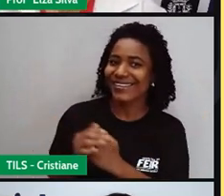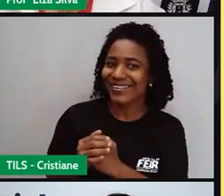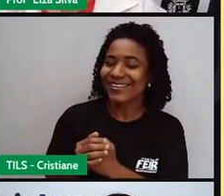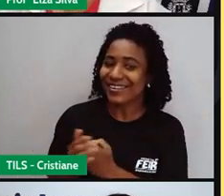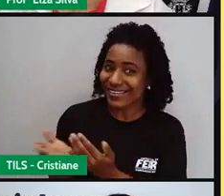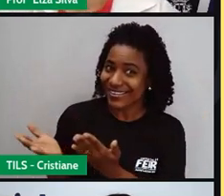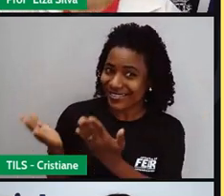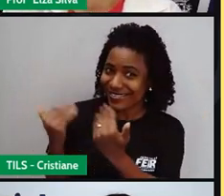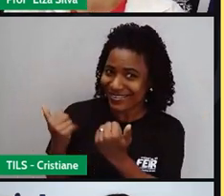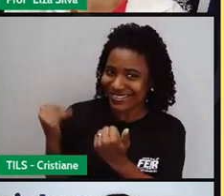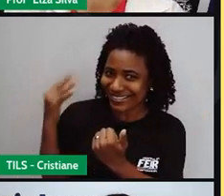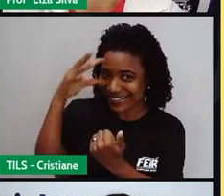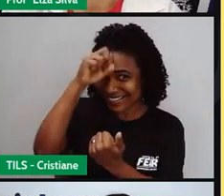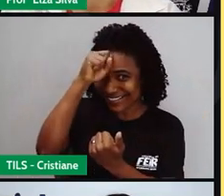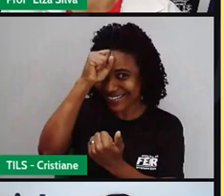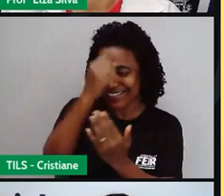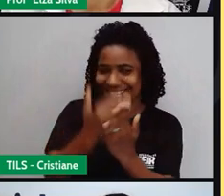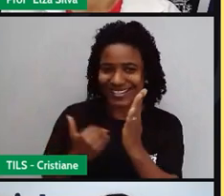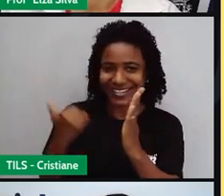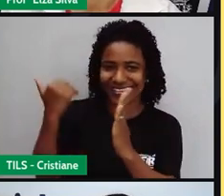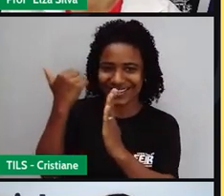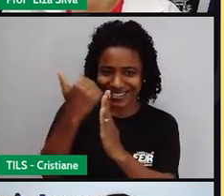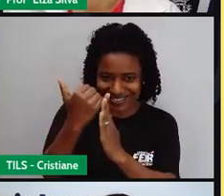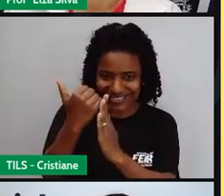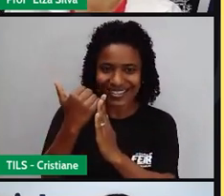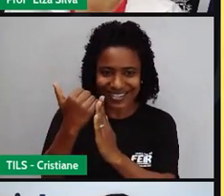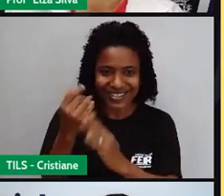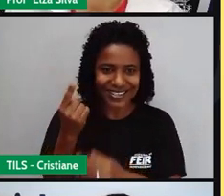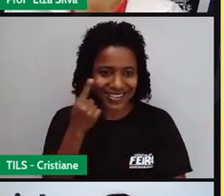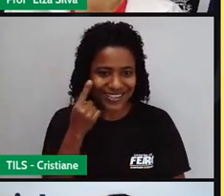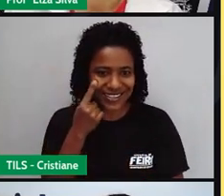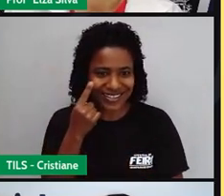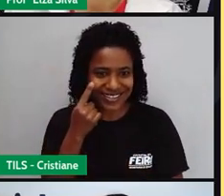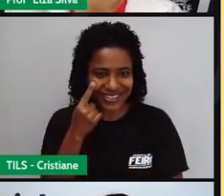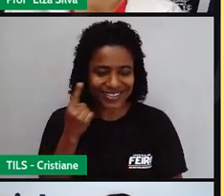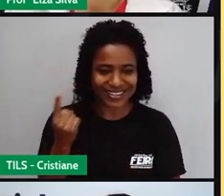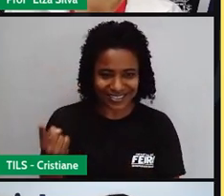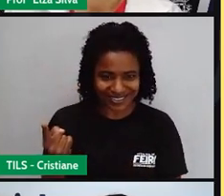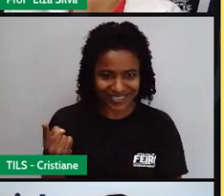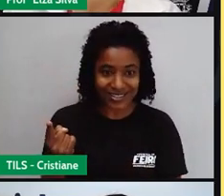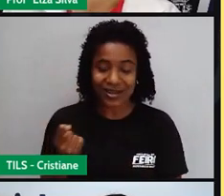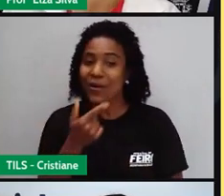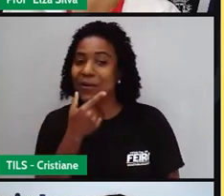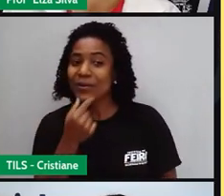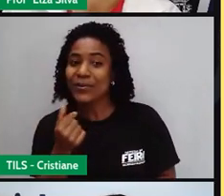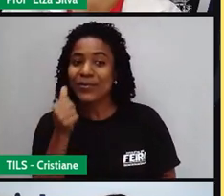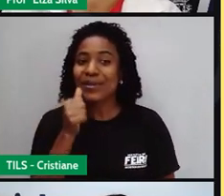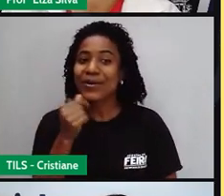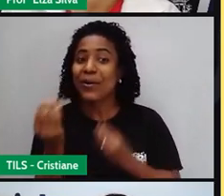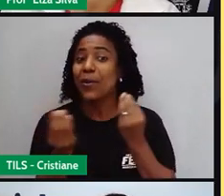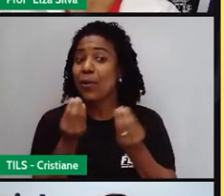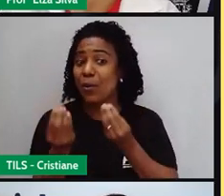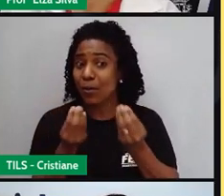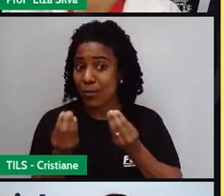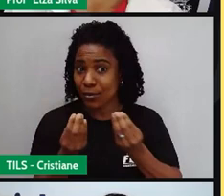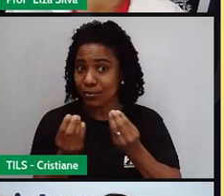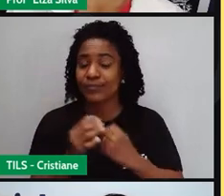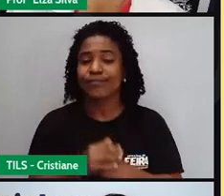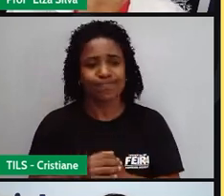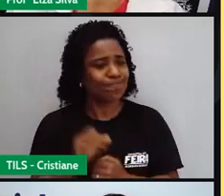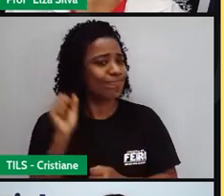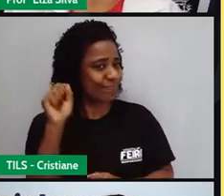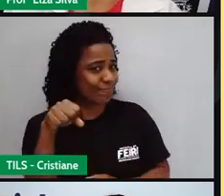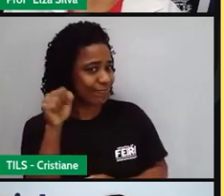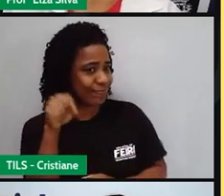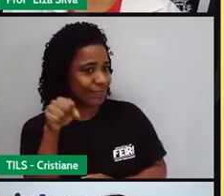Vamos aprender aí, compartilhar com os meninos algumas informações, os meninos e as meninas? Yes. E, é claro,